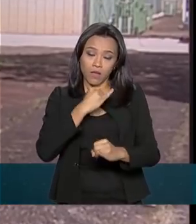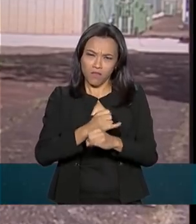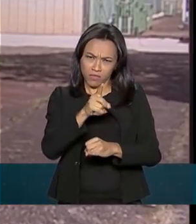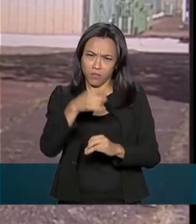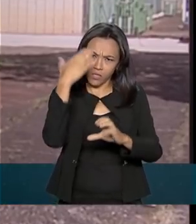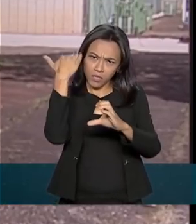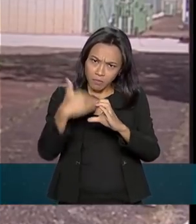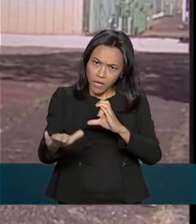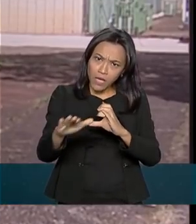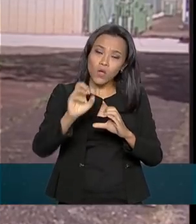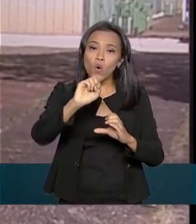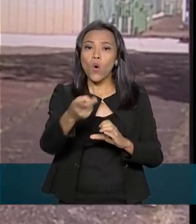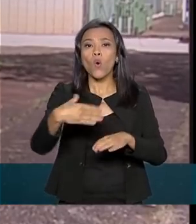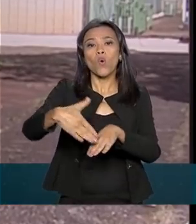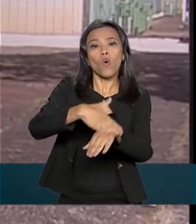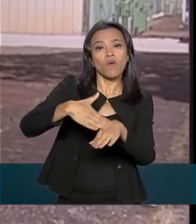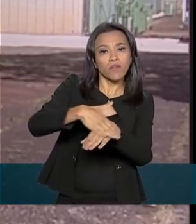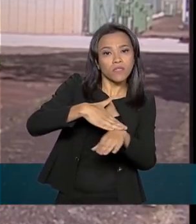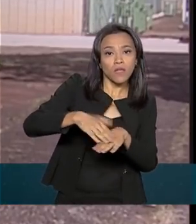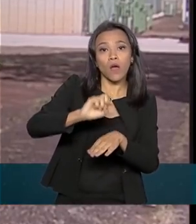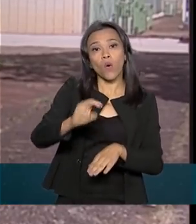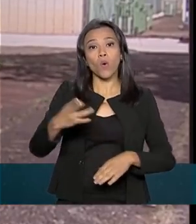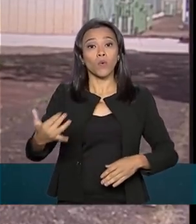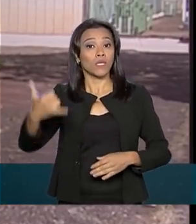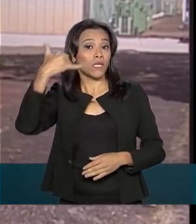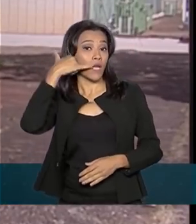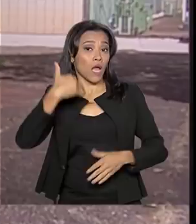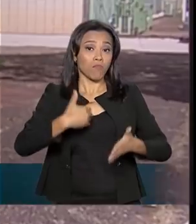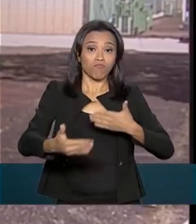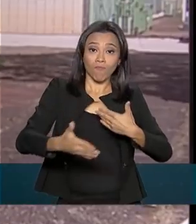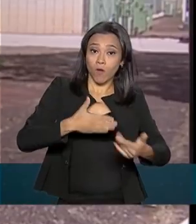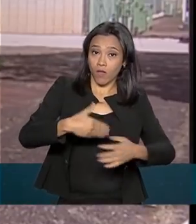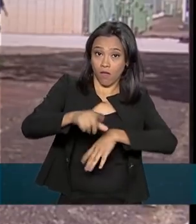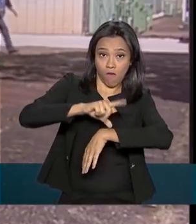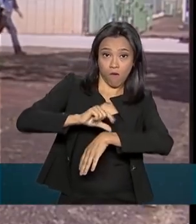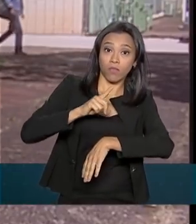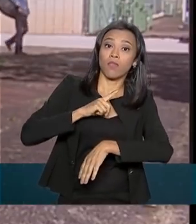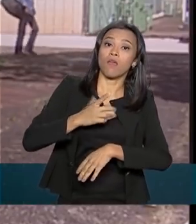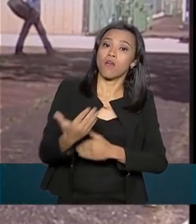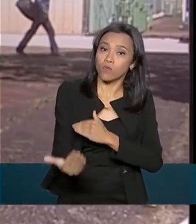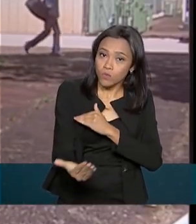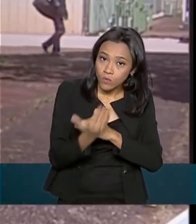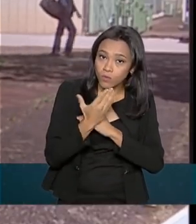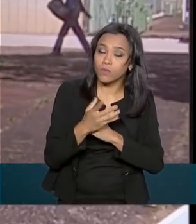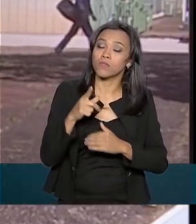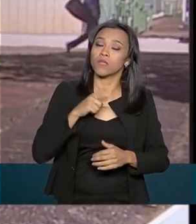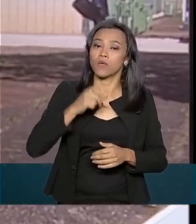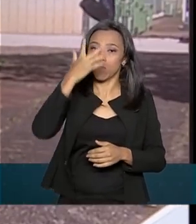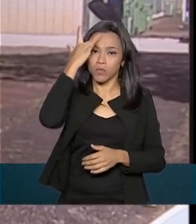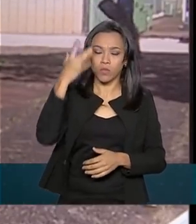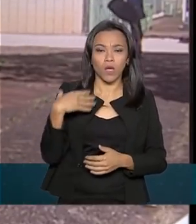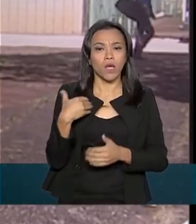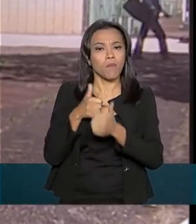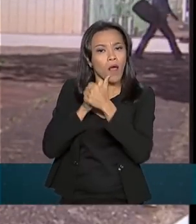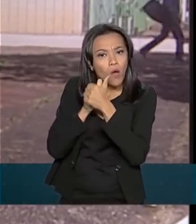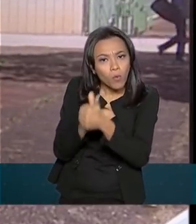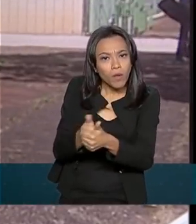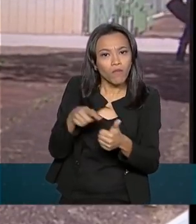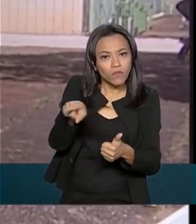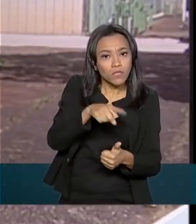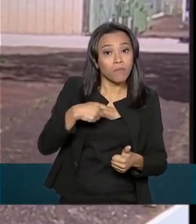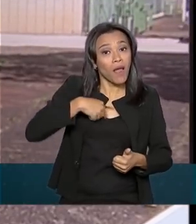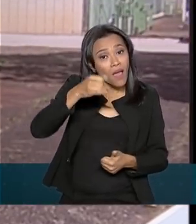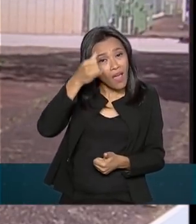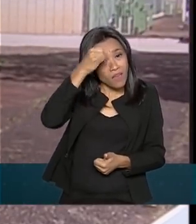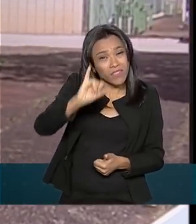e-mail ou conversar pelo chat ou ligar a hora que for que você vai ter ajuda, vai ter esse acompanhamento exatamente para prevenir o